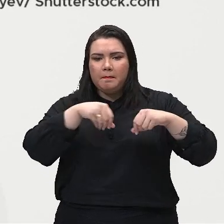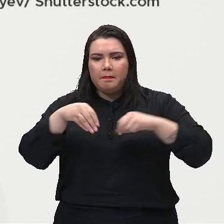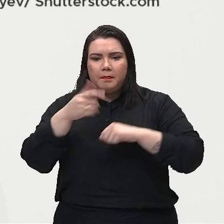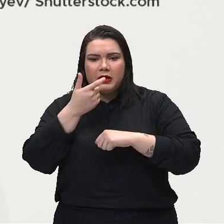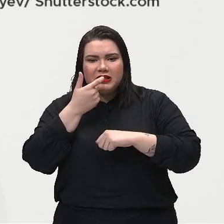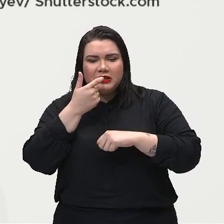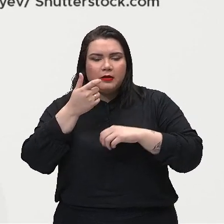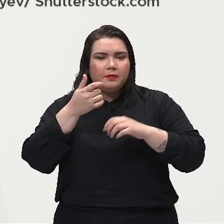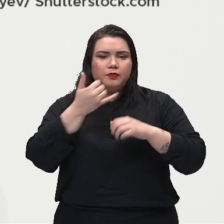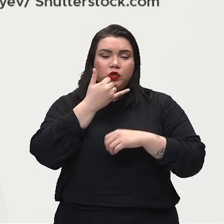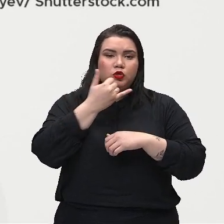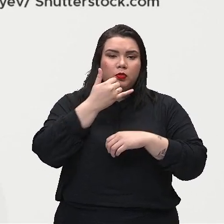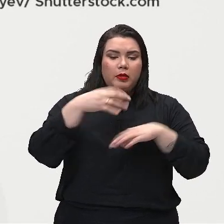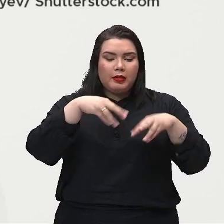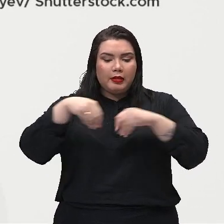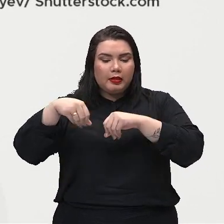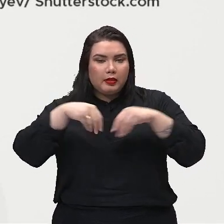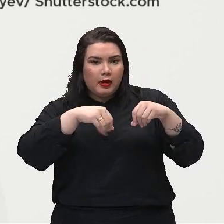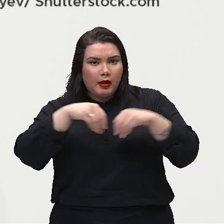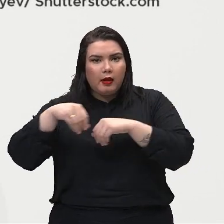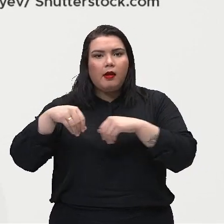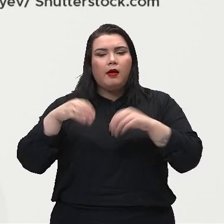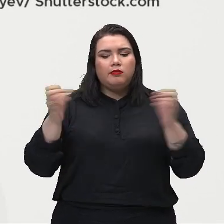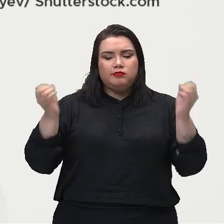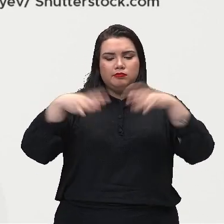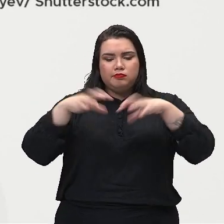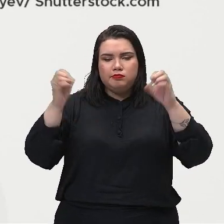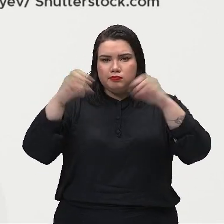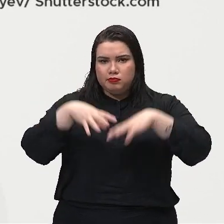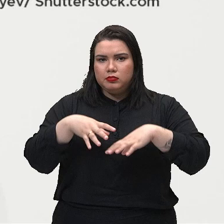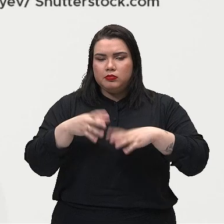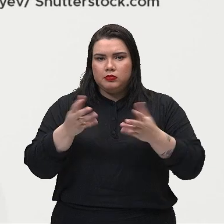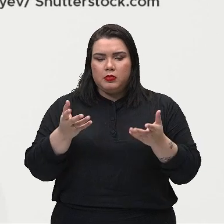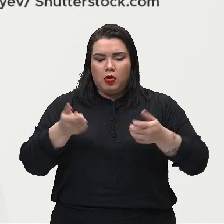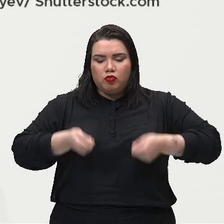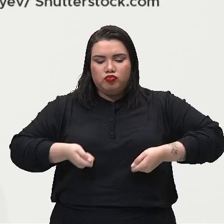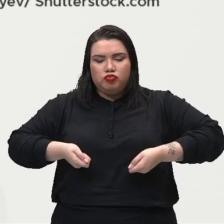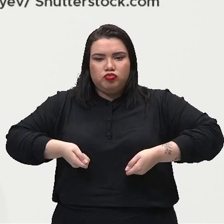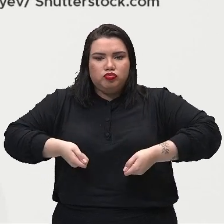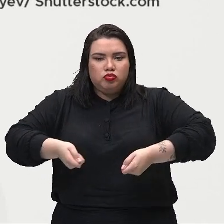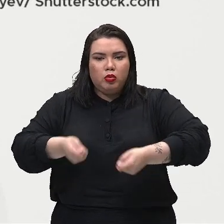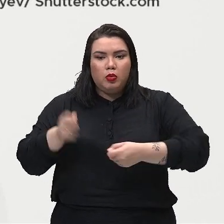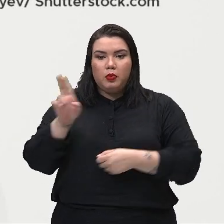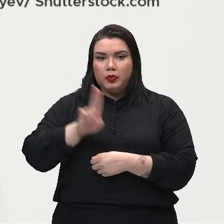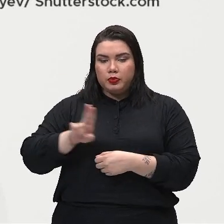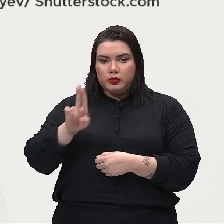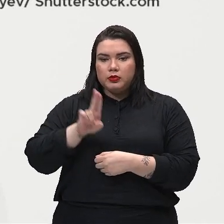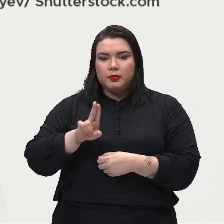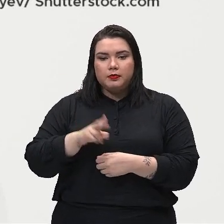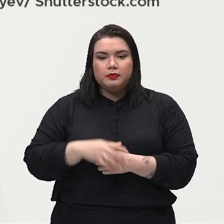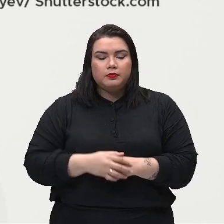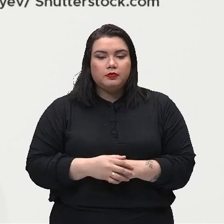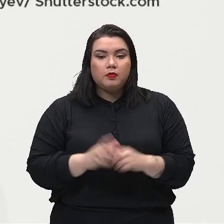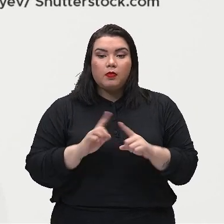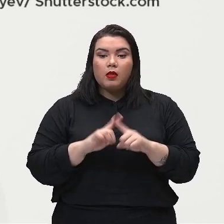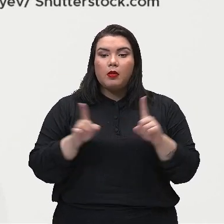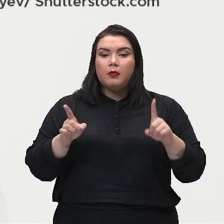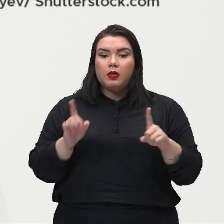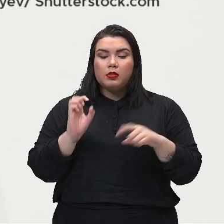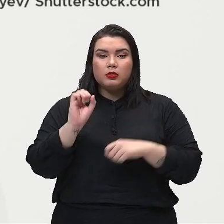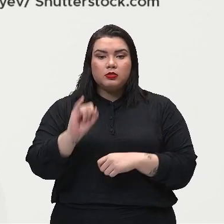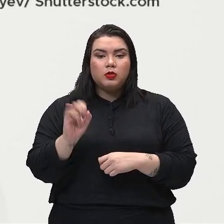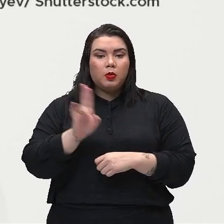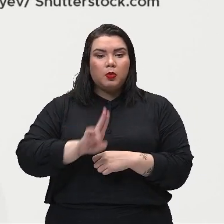né? Terra que você vai utilizar para transportar de um local para o outro, tá bom? Mas se eu estou ali